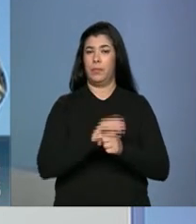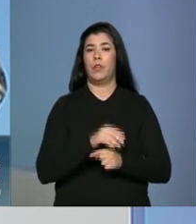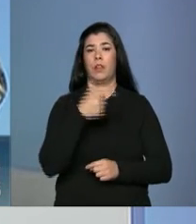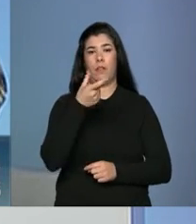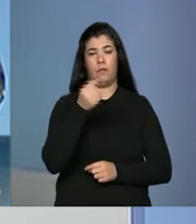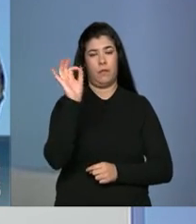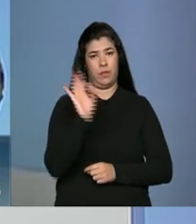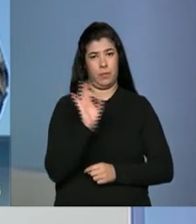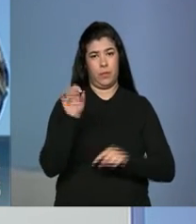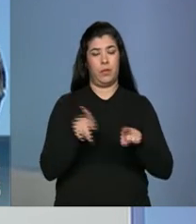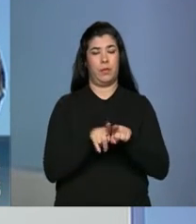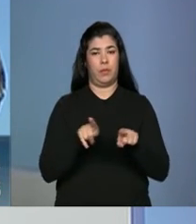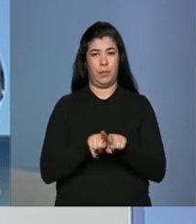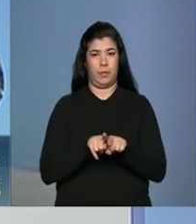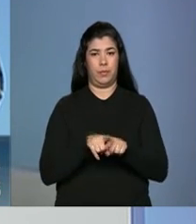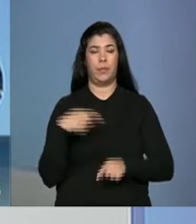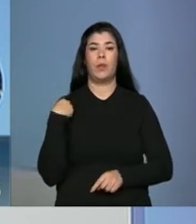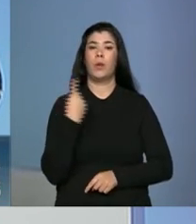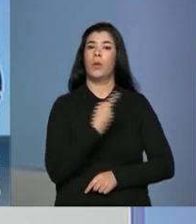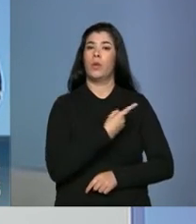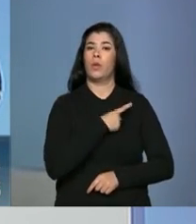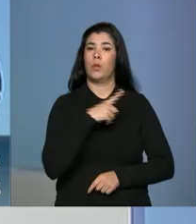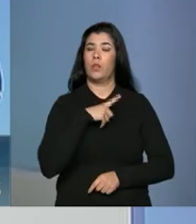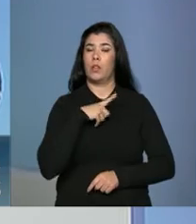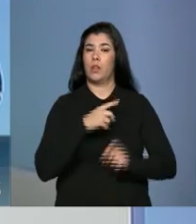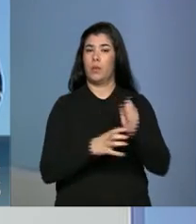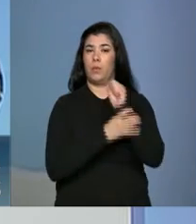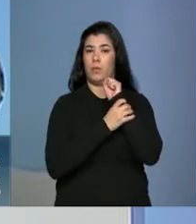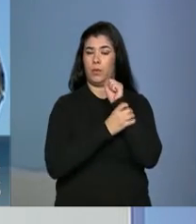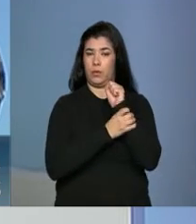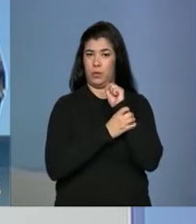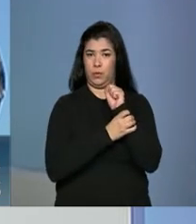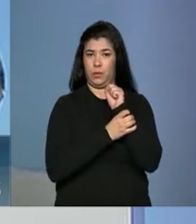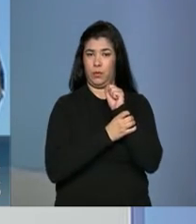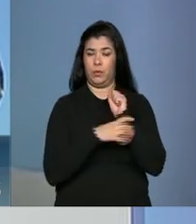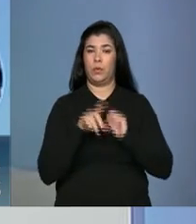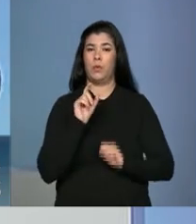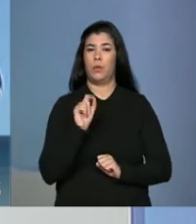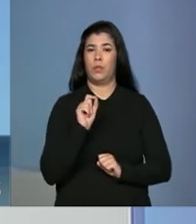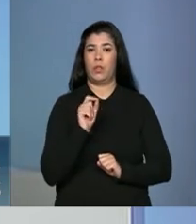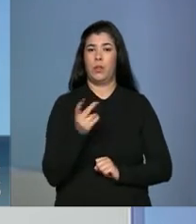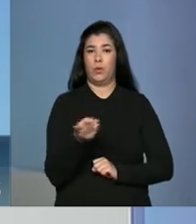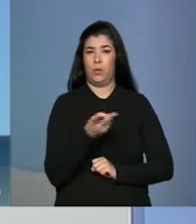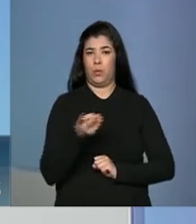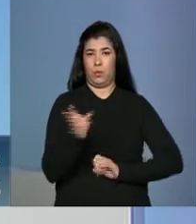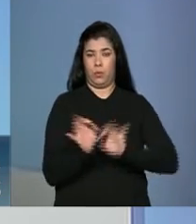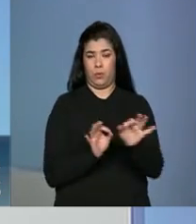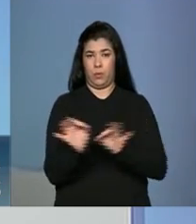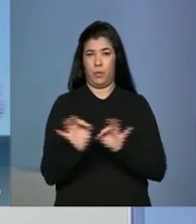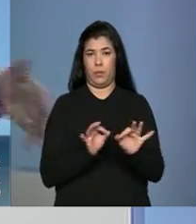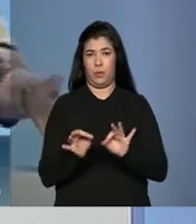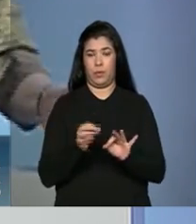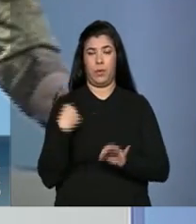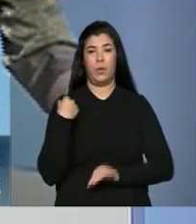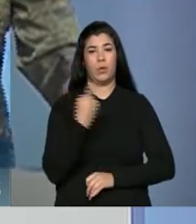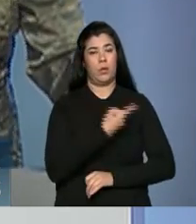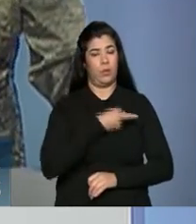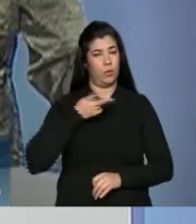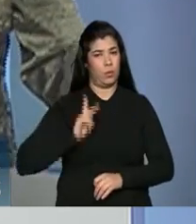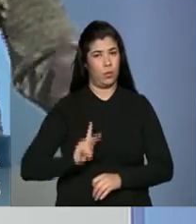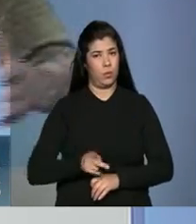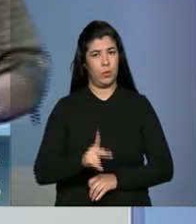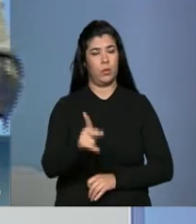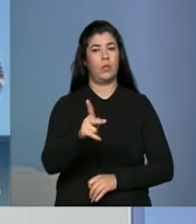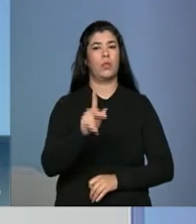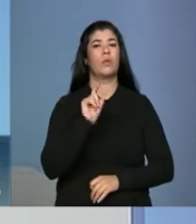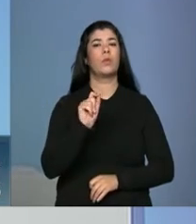20%. Nós vamos garantir também que, com esses dois planos, nós continuemos